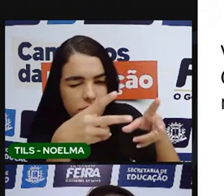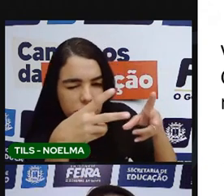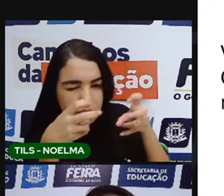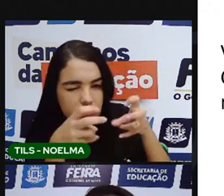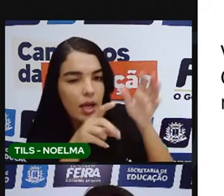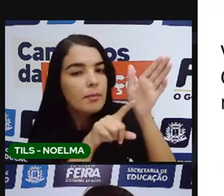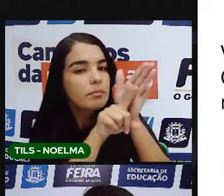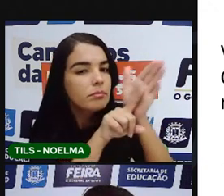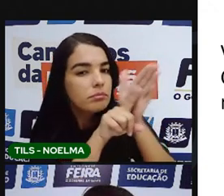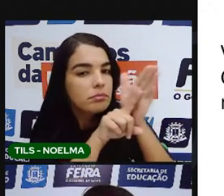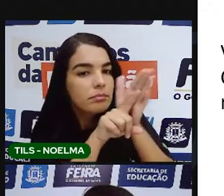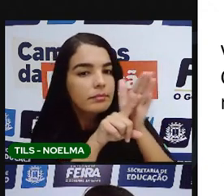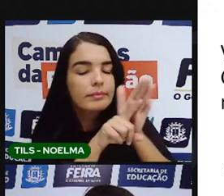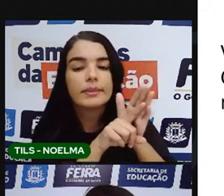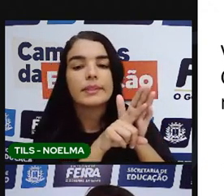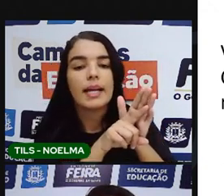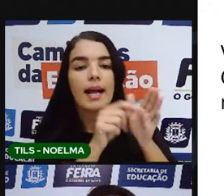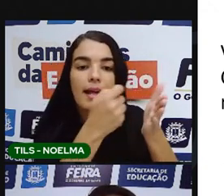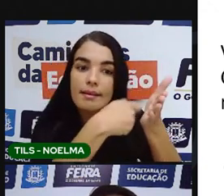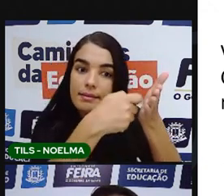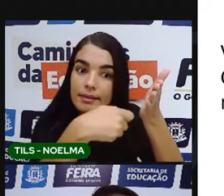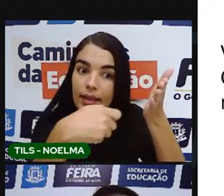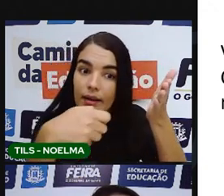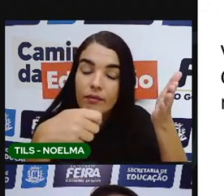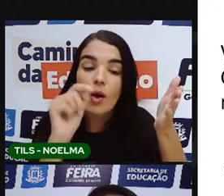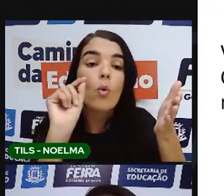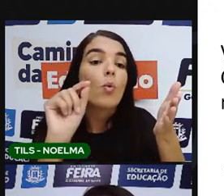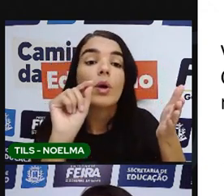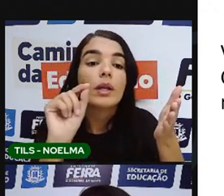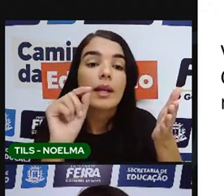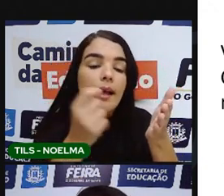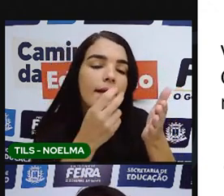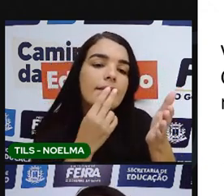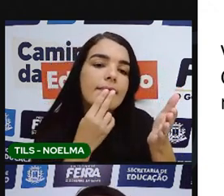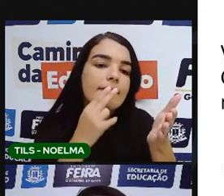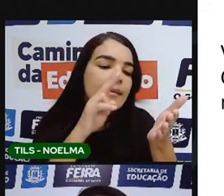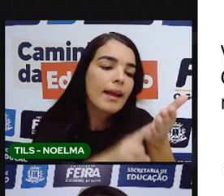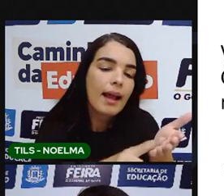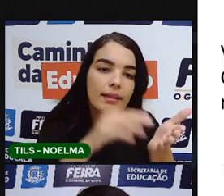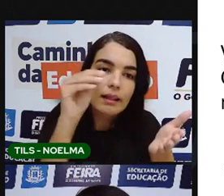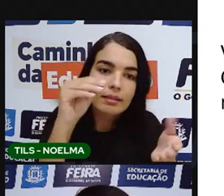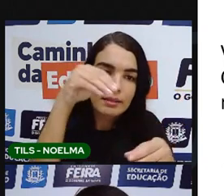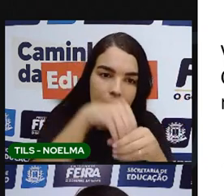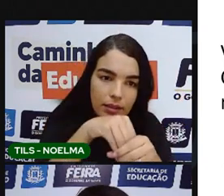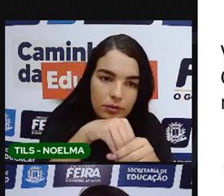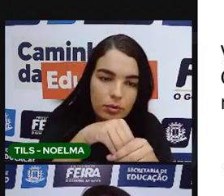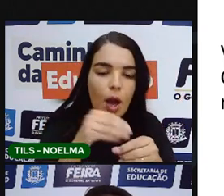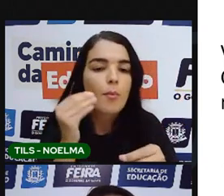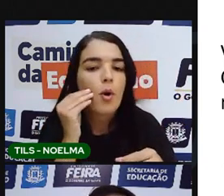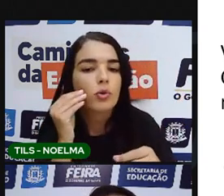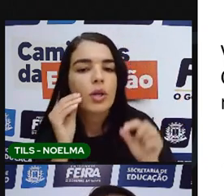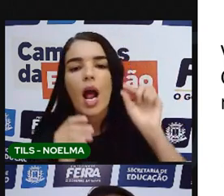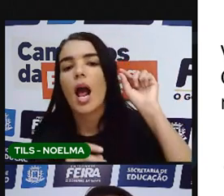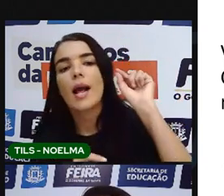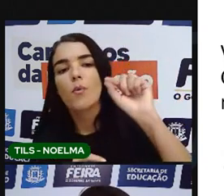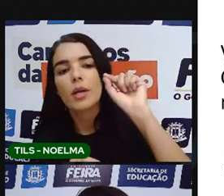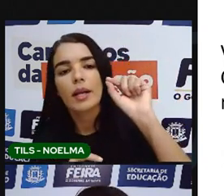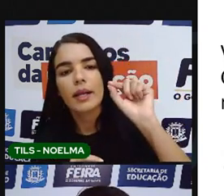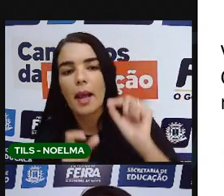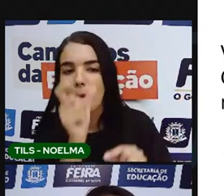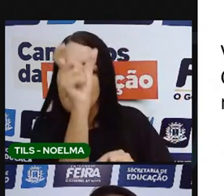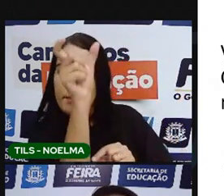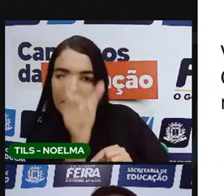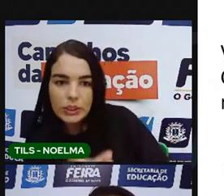o que vocês vão colocar na carta? Vocês vão falar quem são os personagens que aparecem nas paisagens, o eles estão